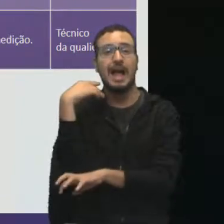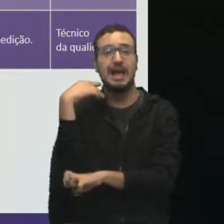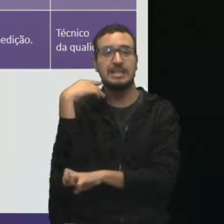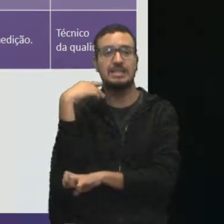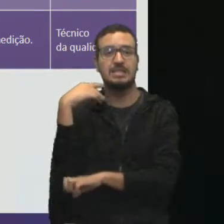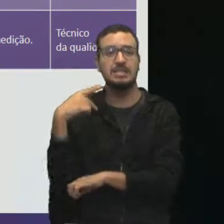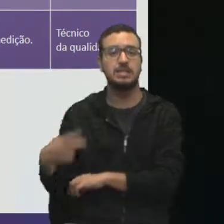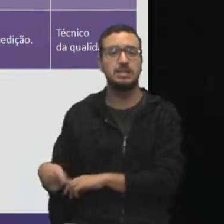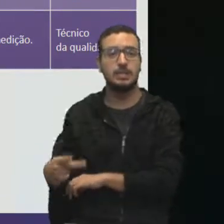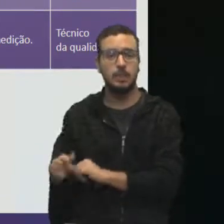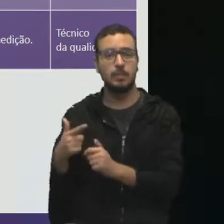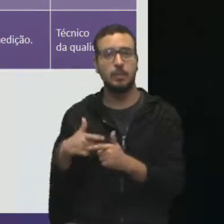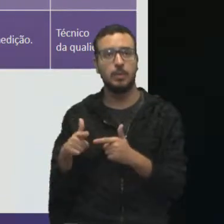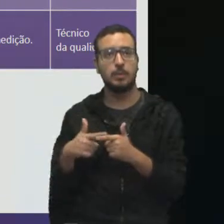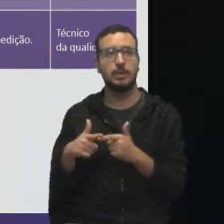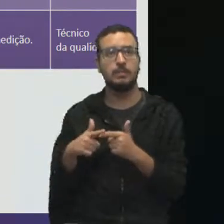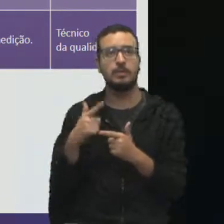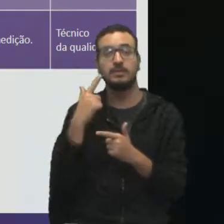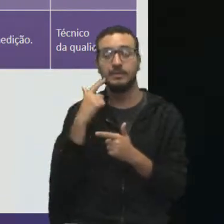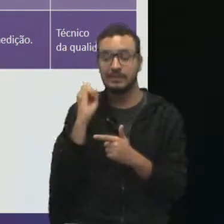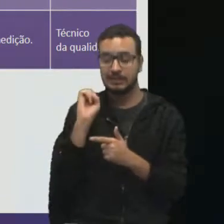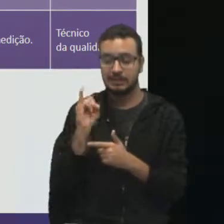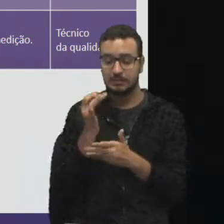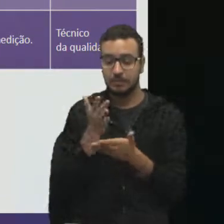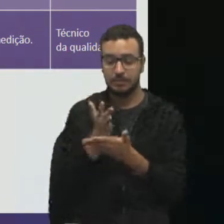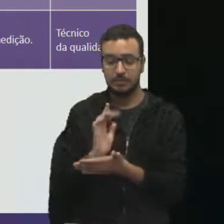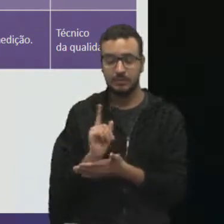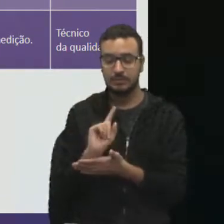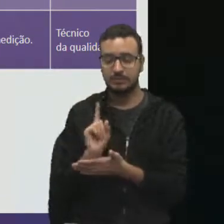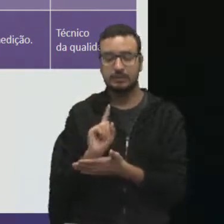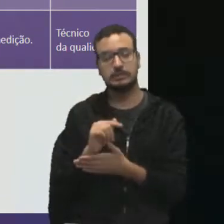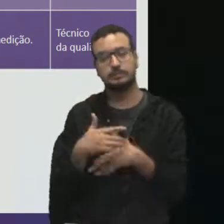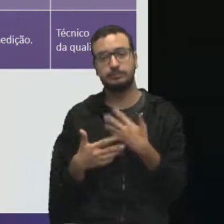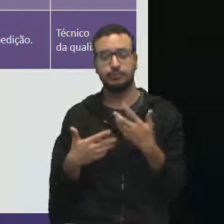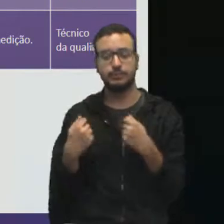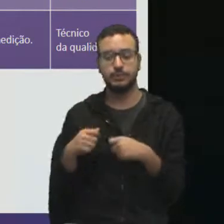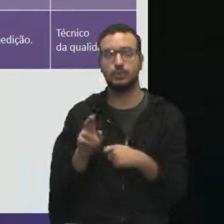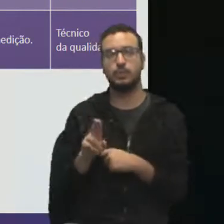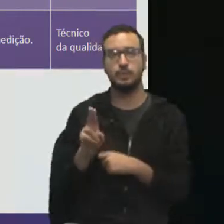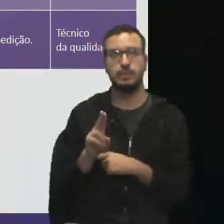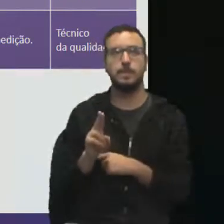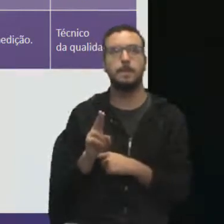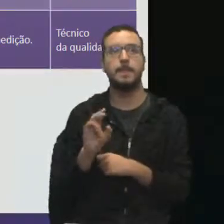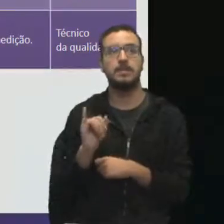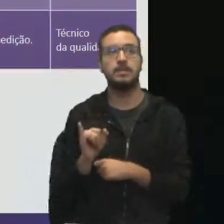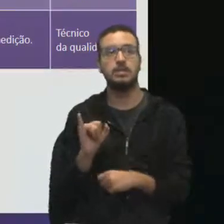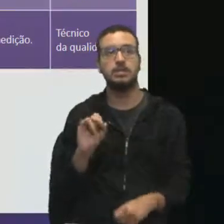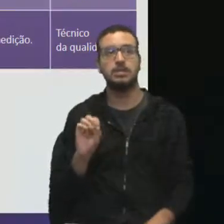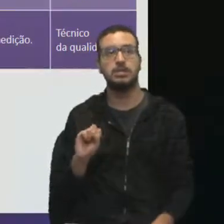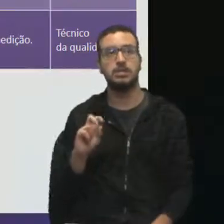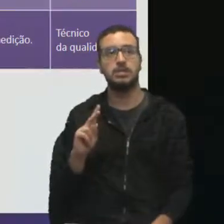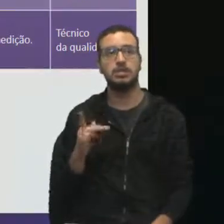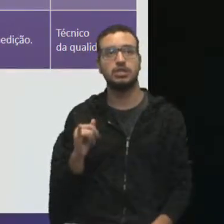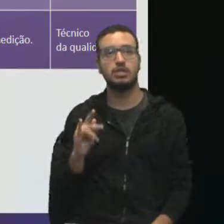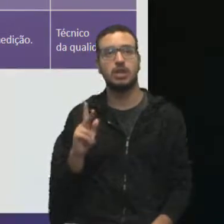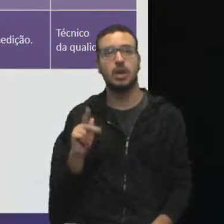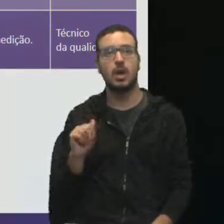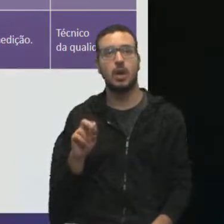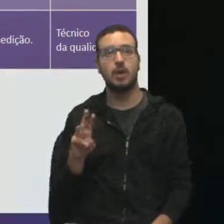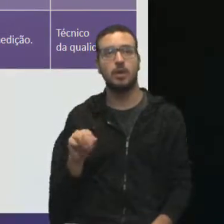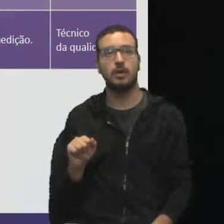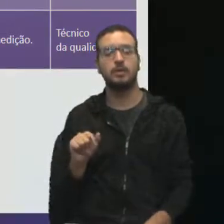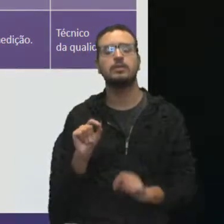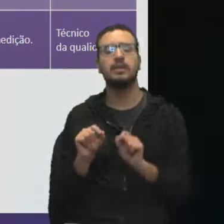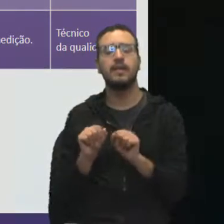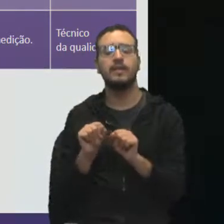alguma coisa, uma entrega, não for aprovada na inspeção. Quem é que aplica essa ferramenta? O gerente de